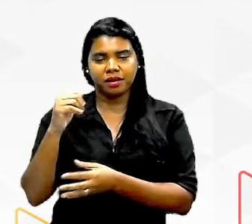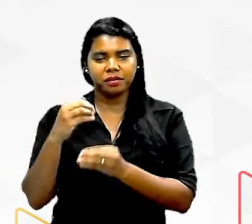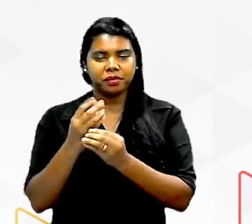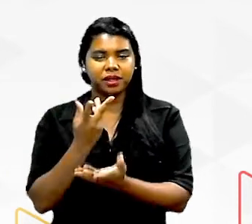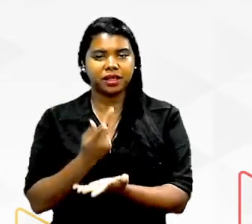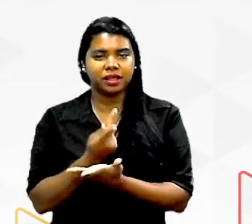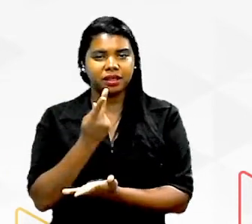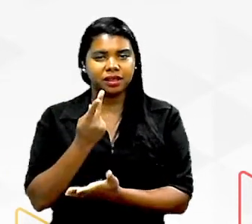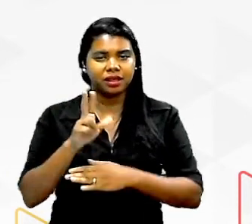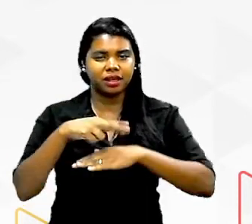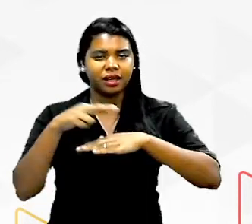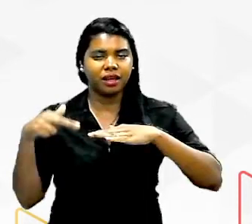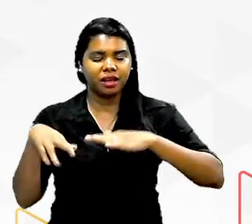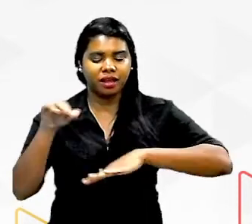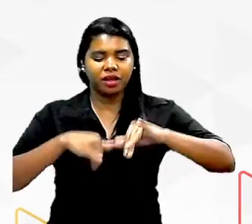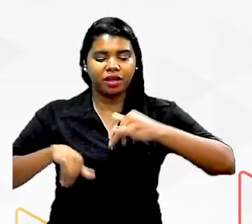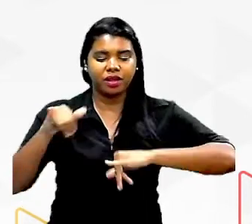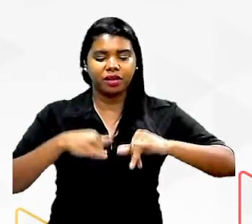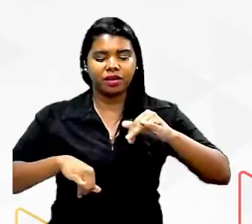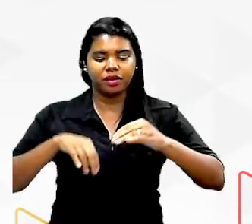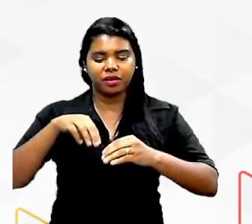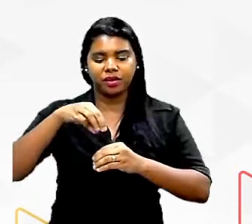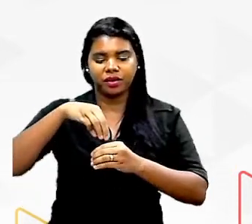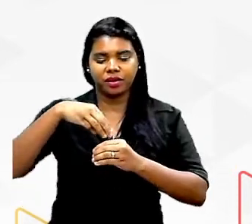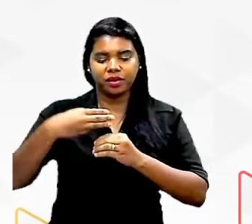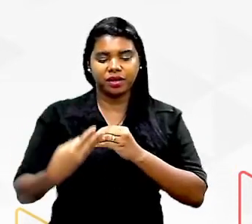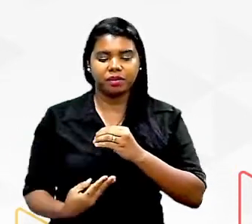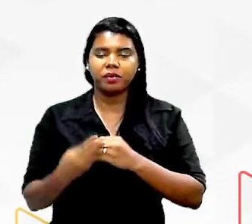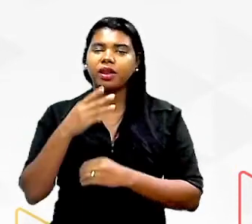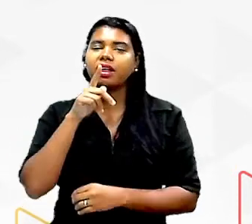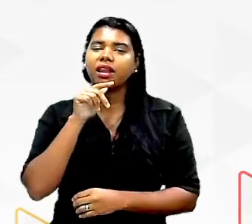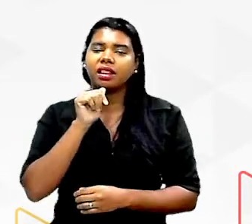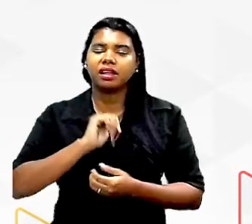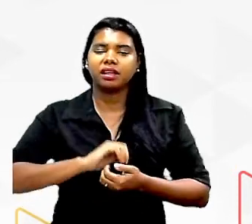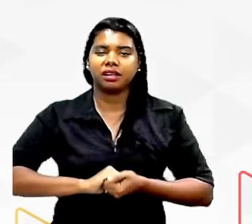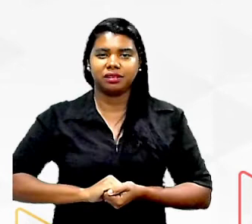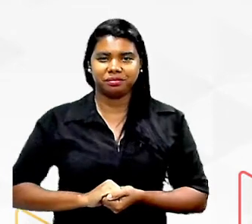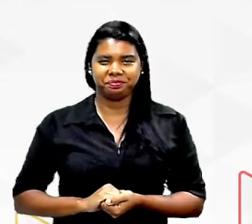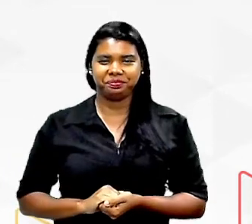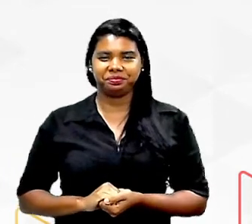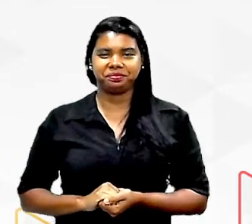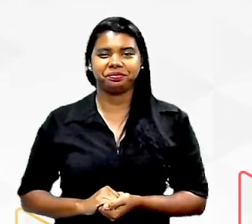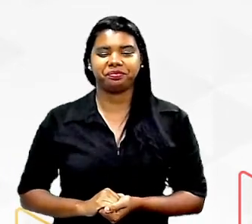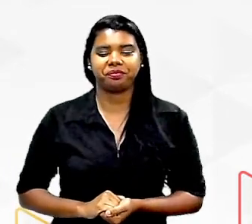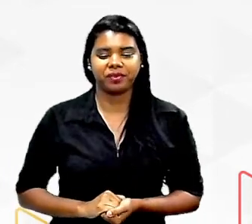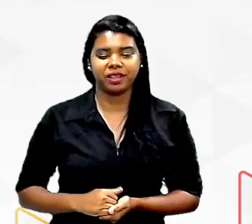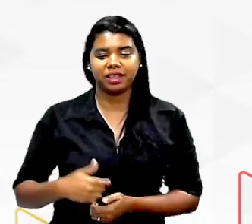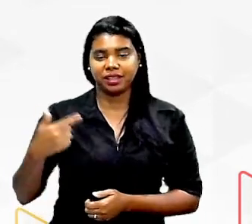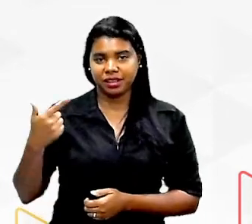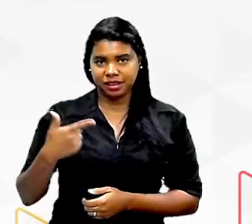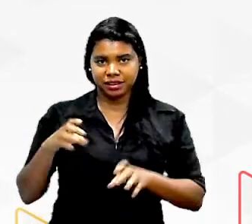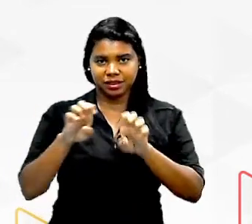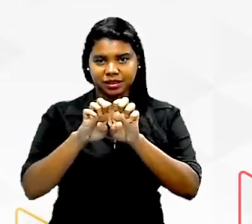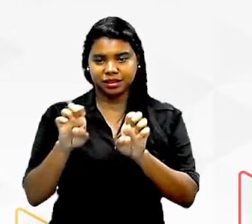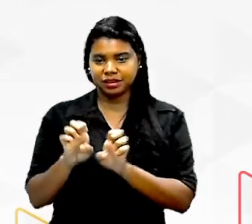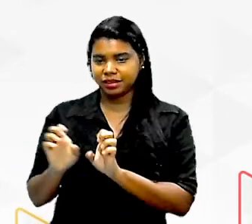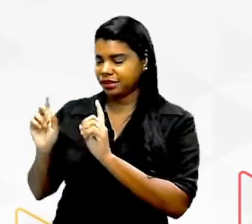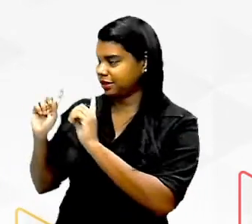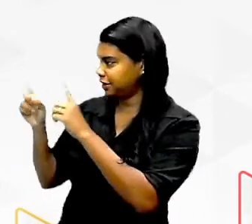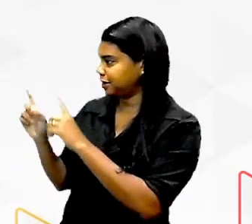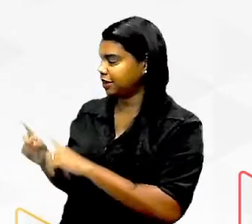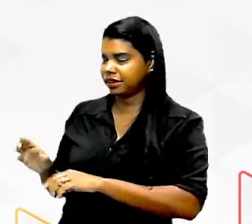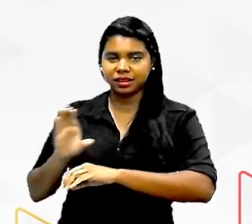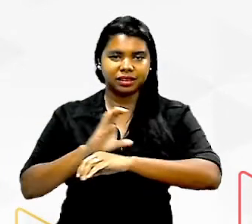gente tem uma reação química que libera uma molécula de água e aí essas duas estruturas ou seja esse carbono